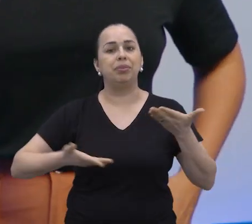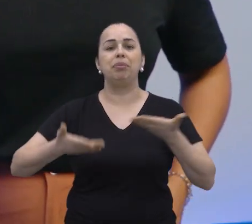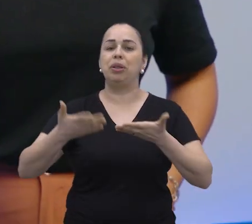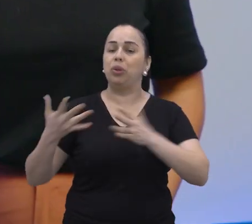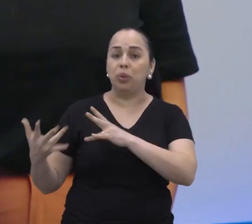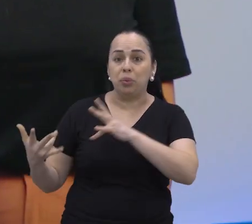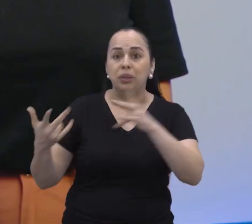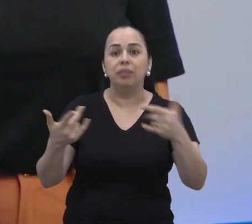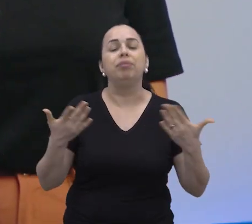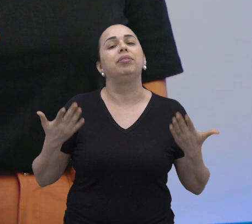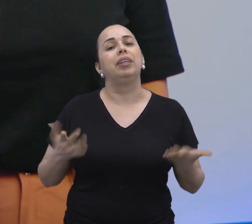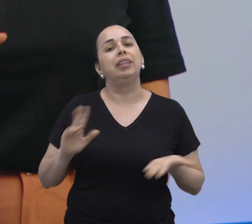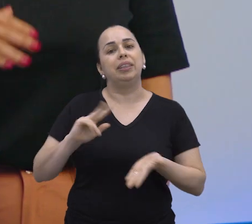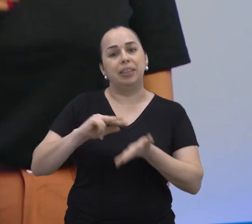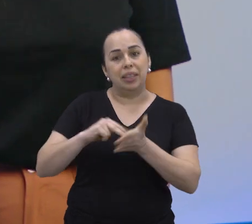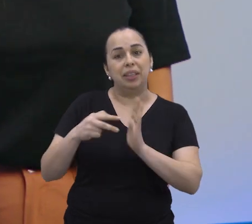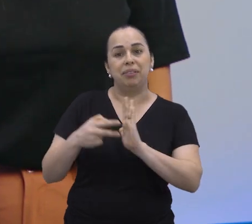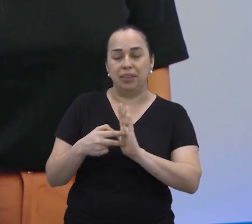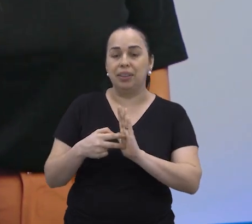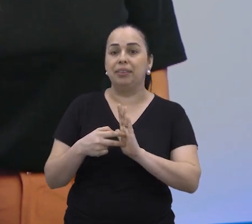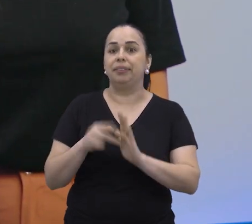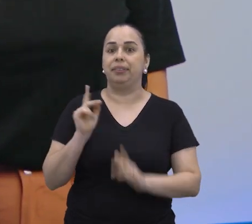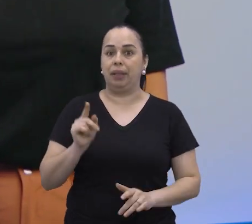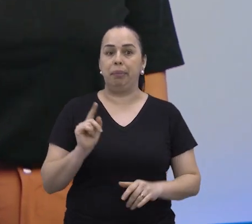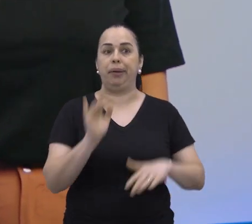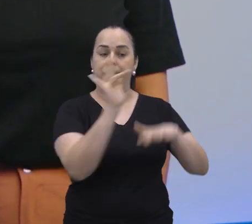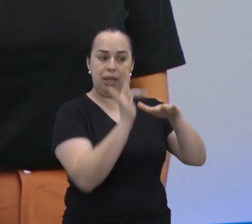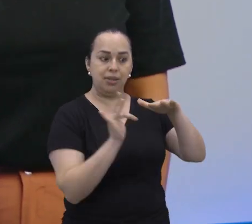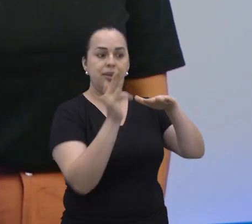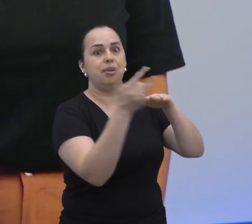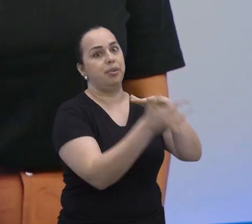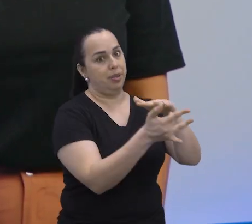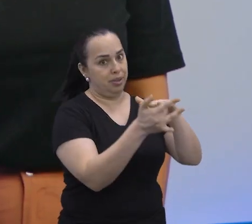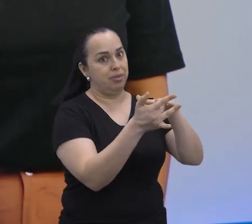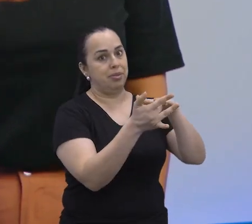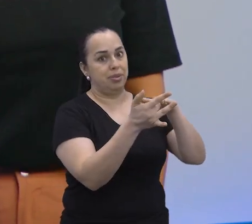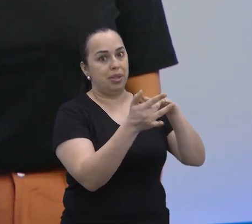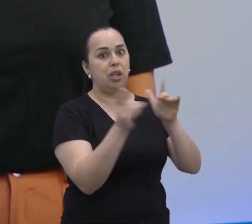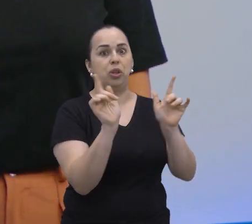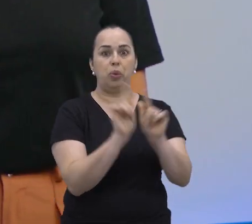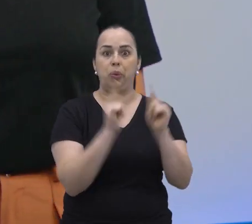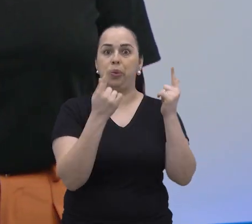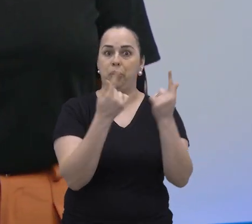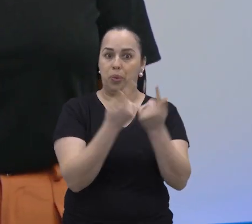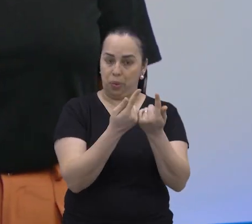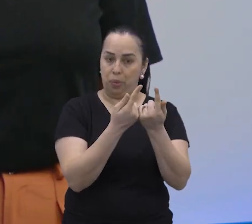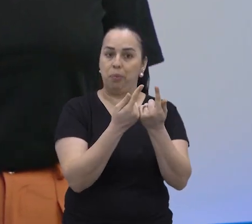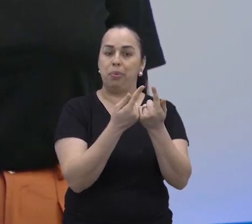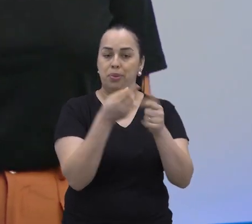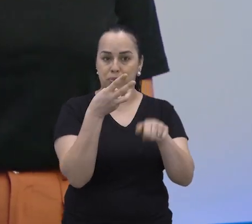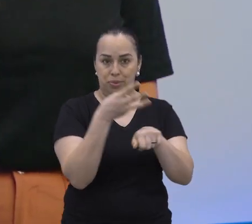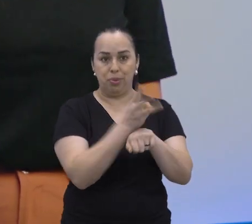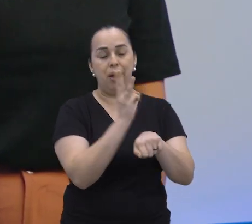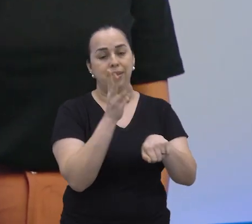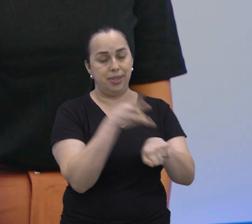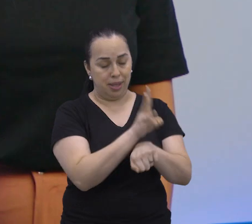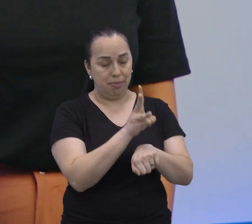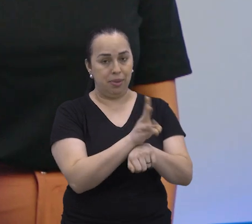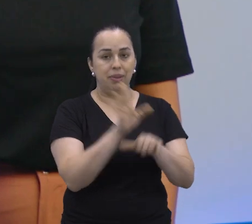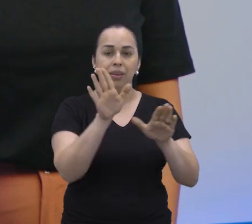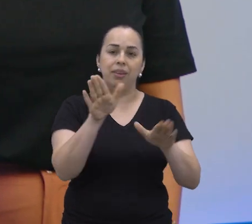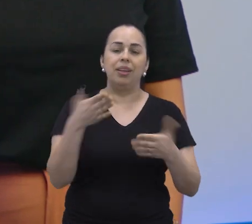maneira de manter o ambiente saudável para todo mundo. E isso também se aplica às redes sociais e grupos